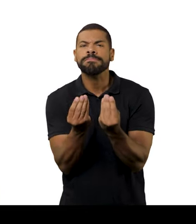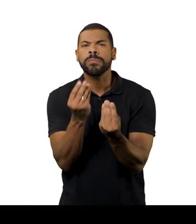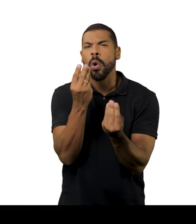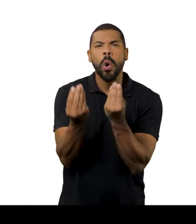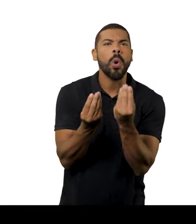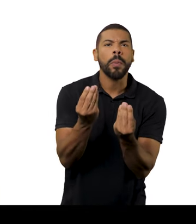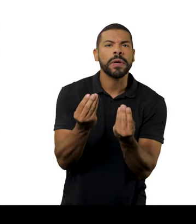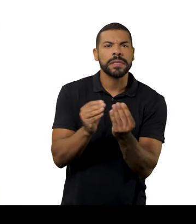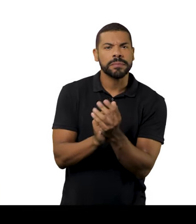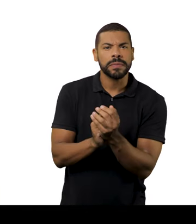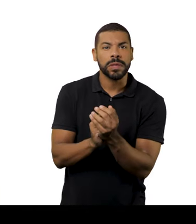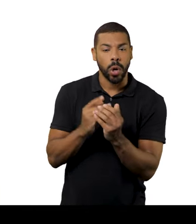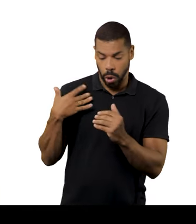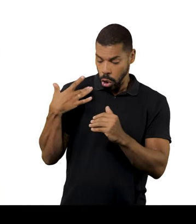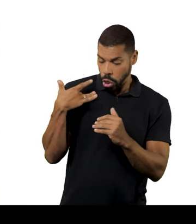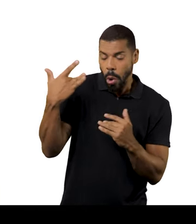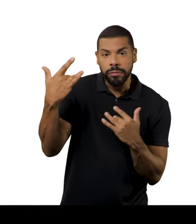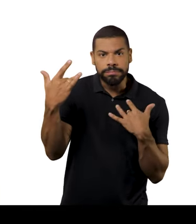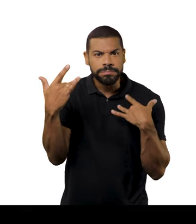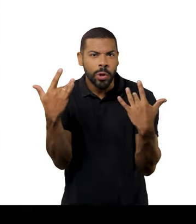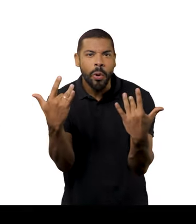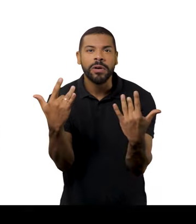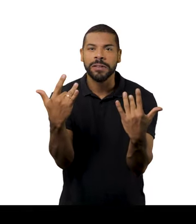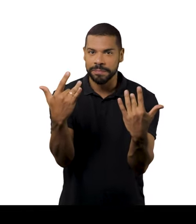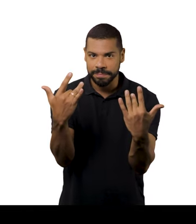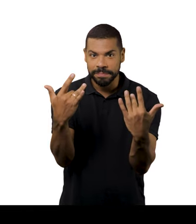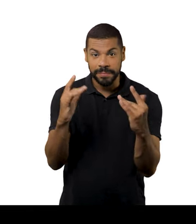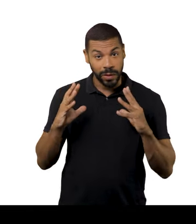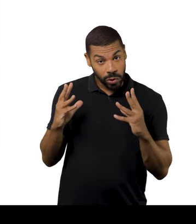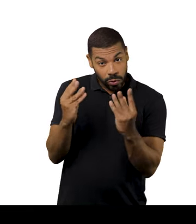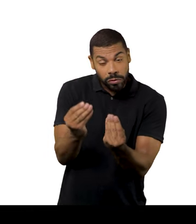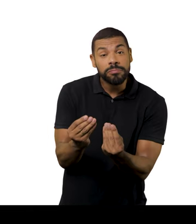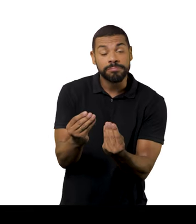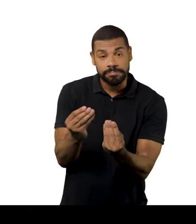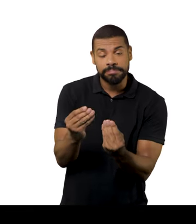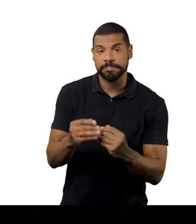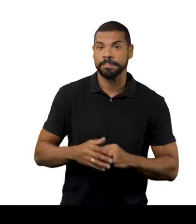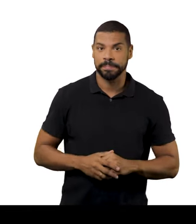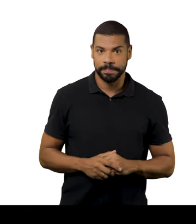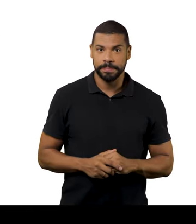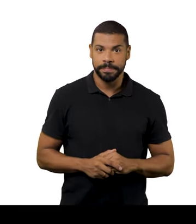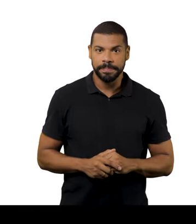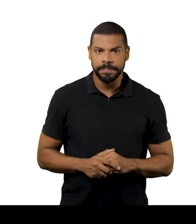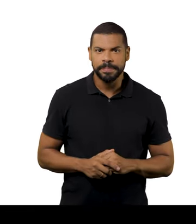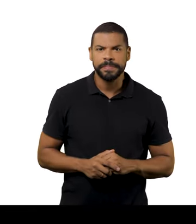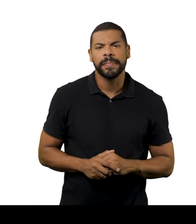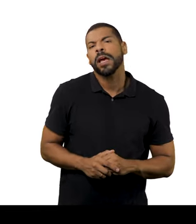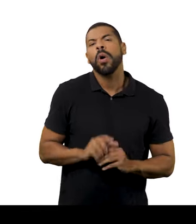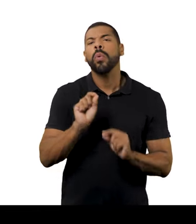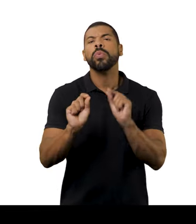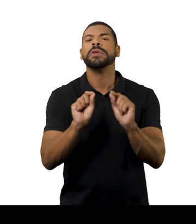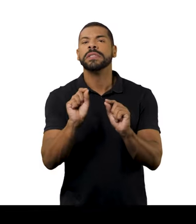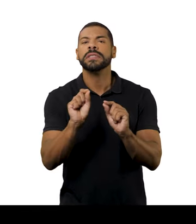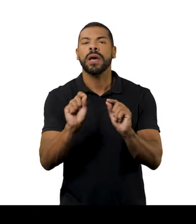palavra é toque-me. Eu não sei mais a ordem se é toque-me ou me toca. E com todos esses